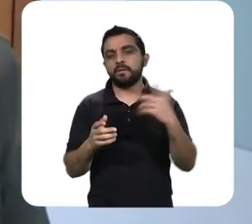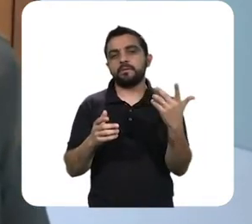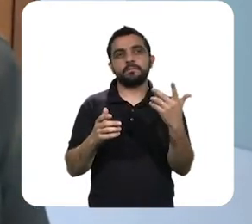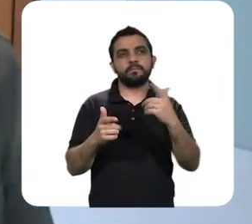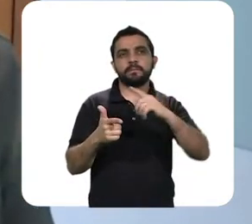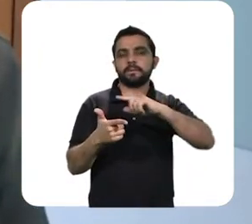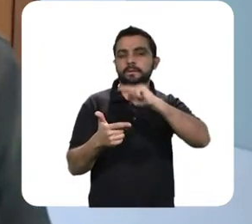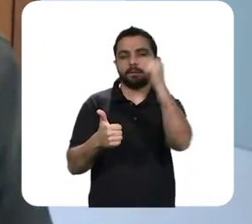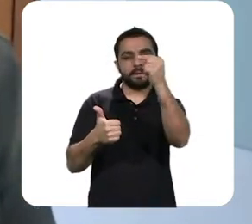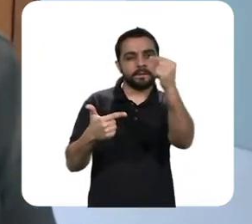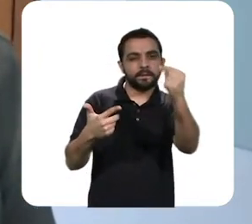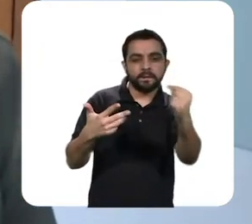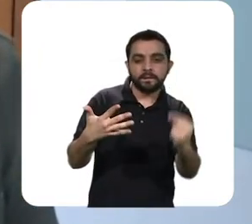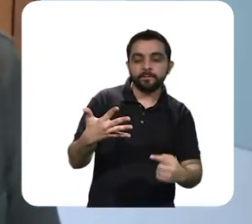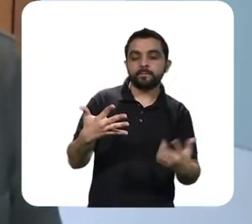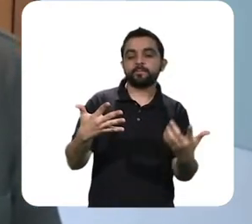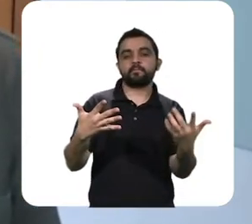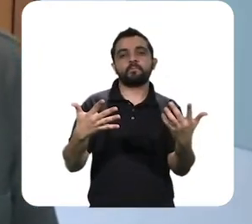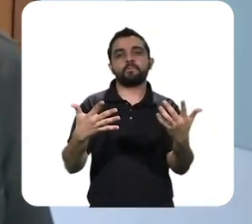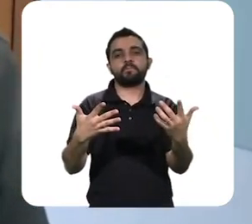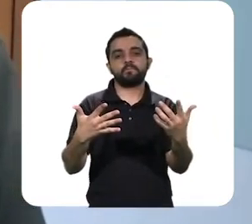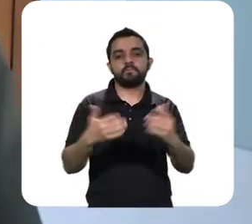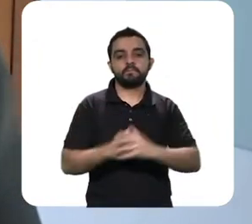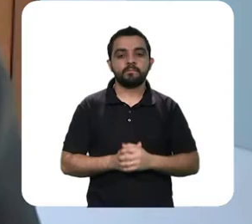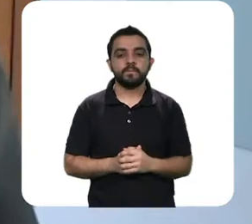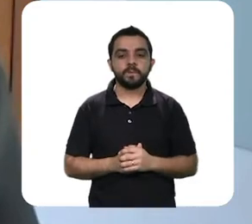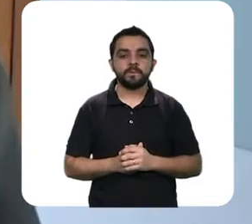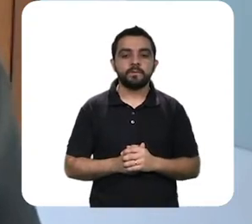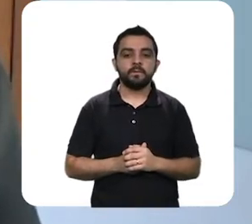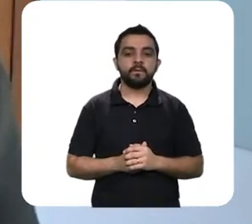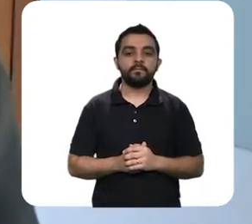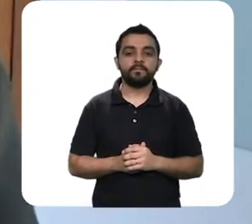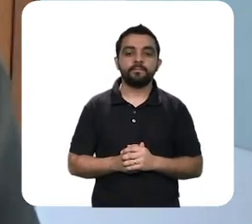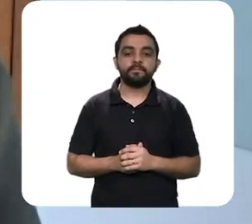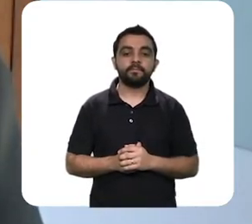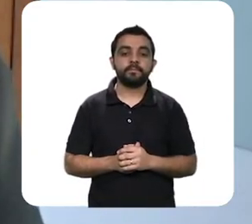as mais diferentes possíveis, né, desde, como o Alexandre estava comentando ali,